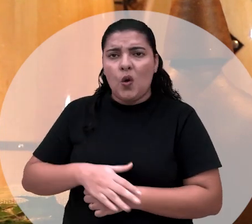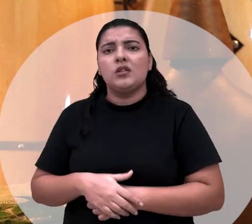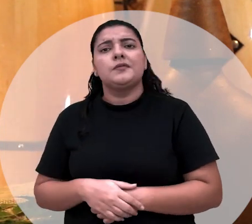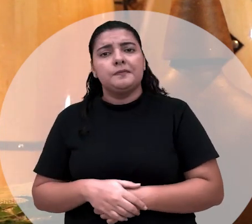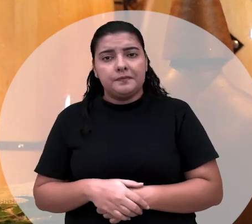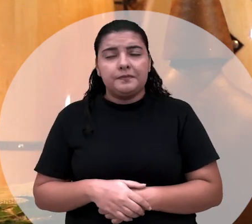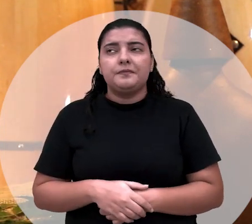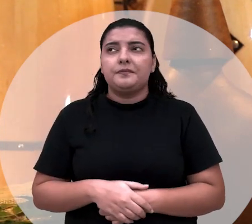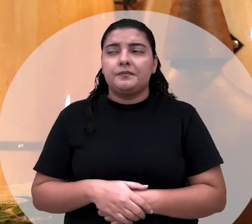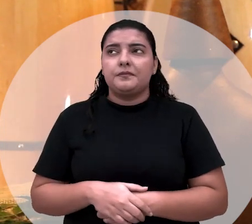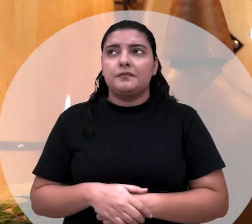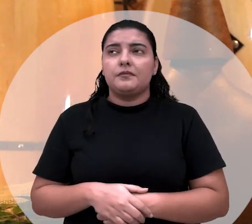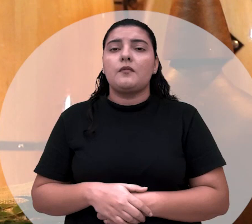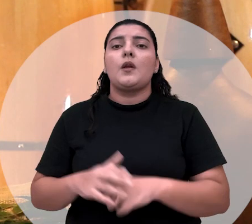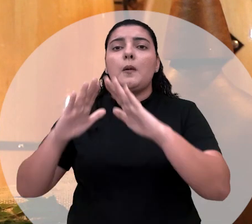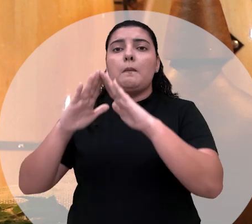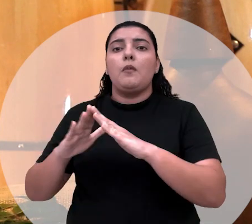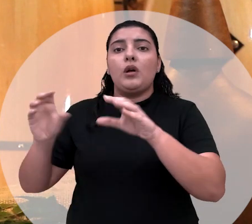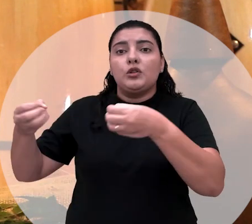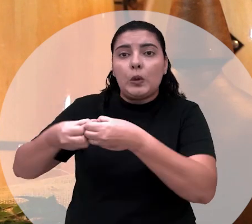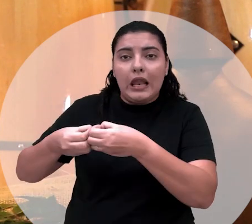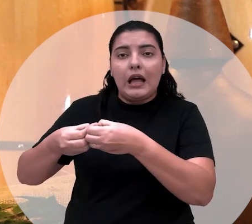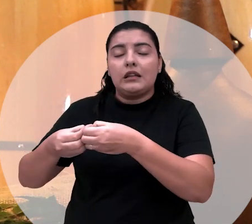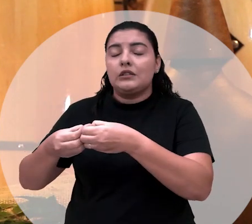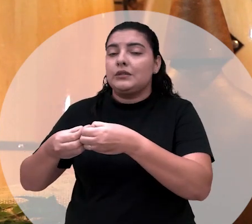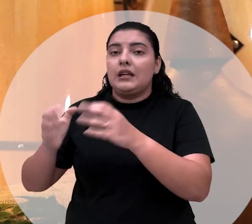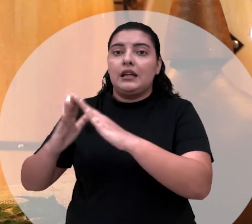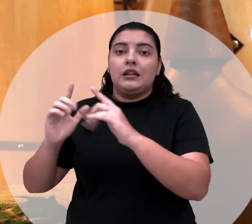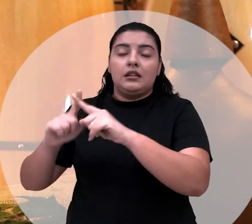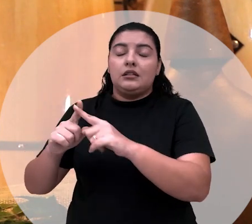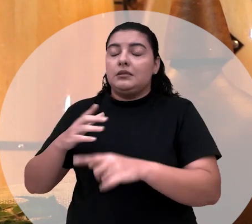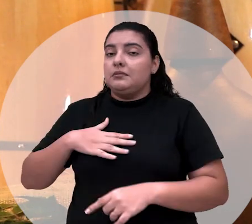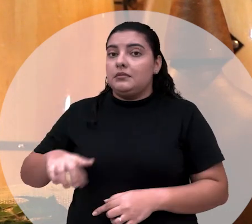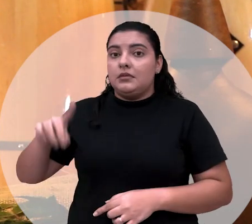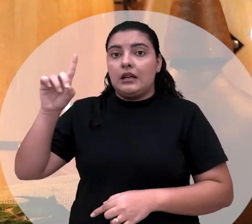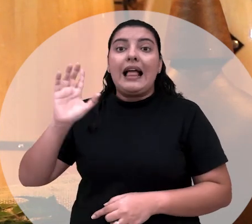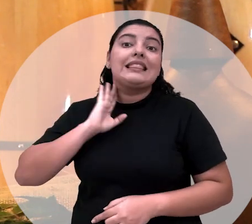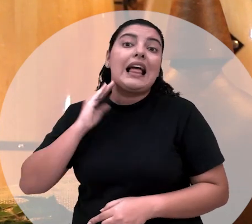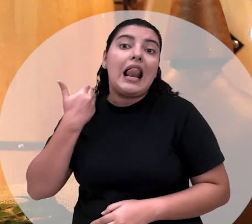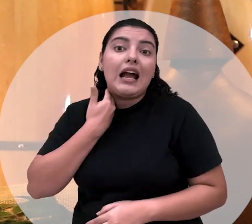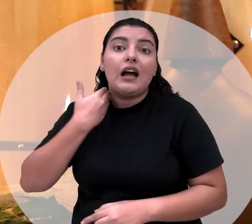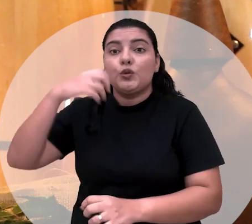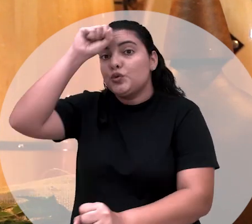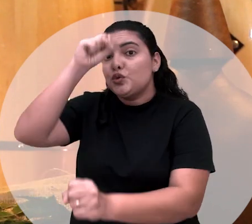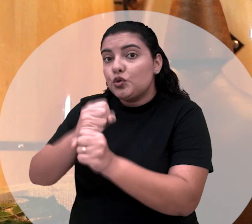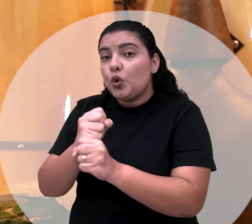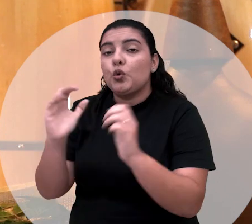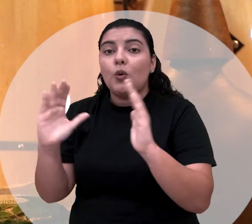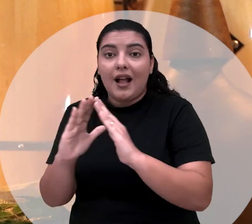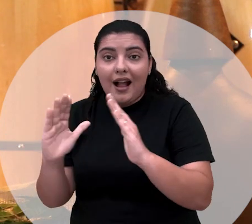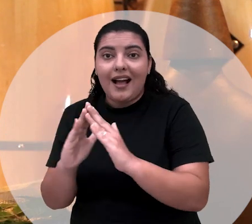né? Morei do lado de uma igreja, meu Deus. O delegado era dono da casa e dono também da